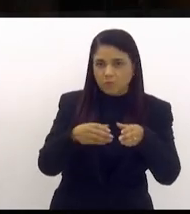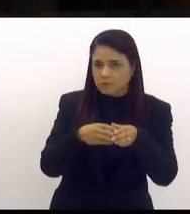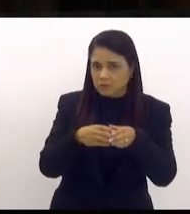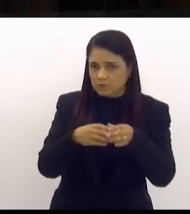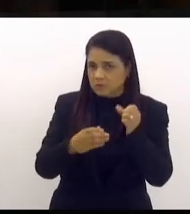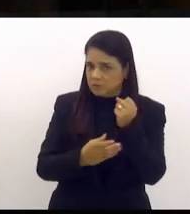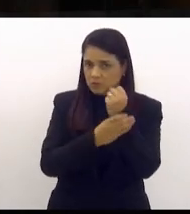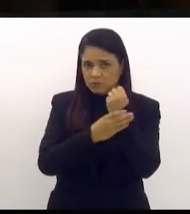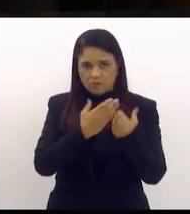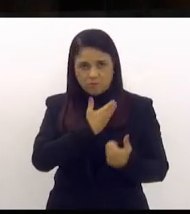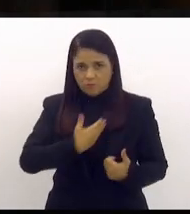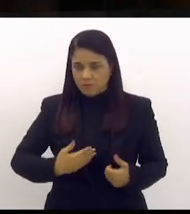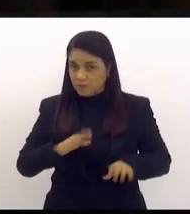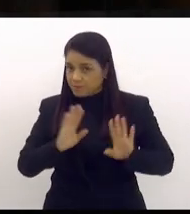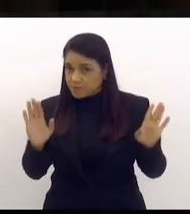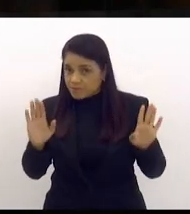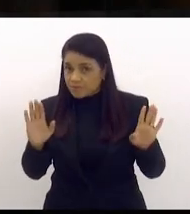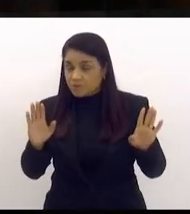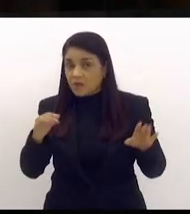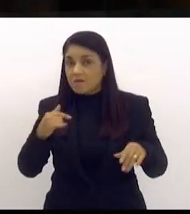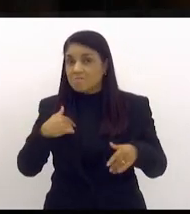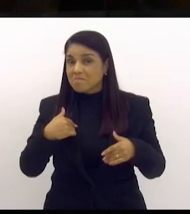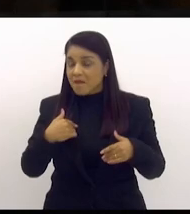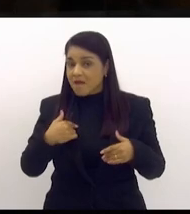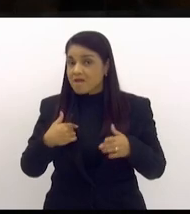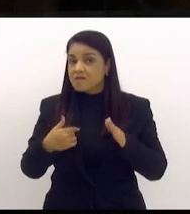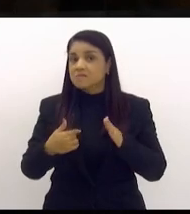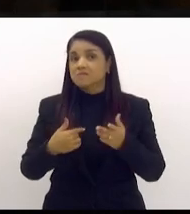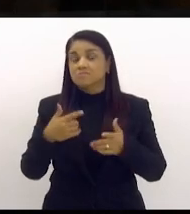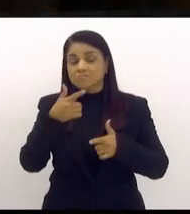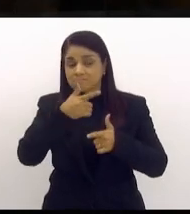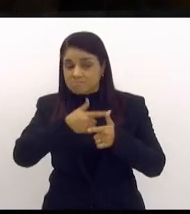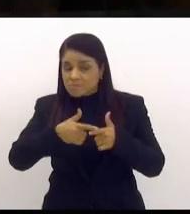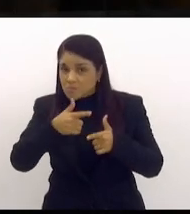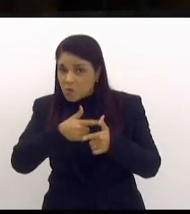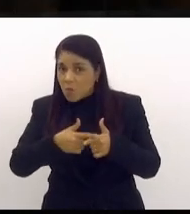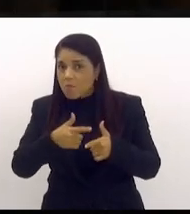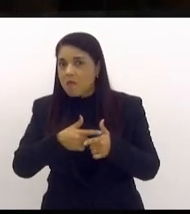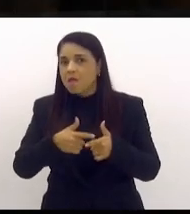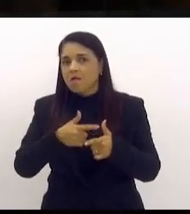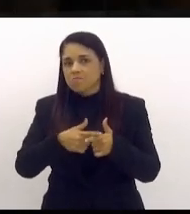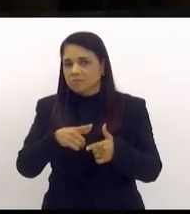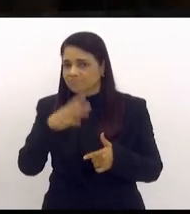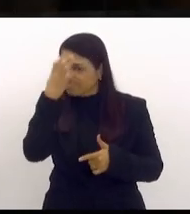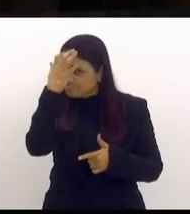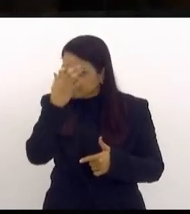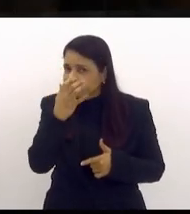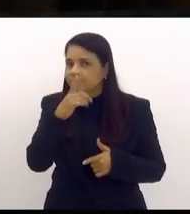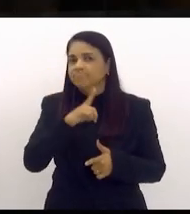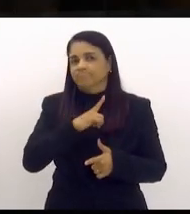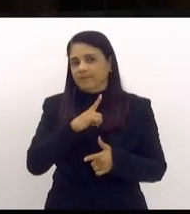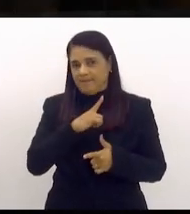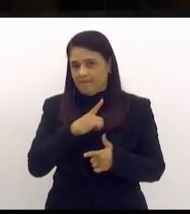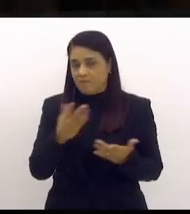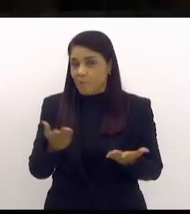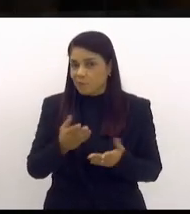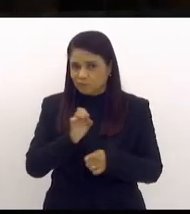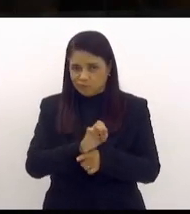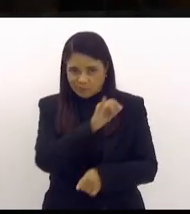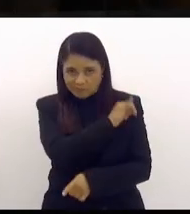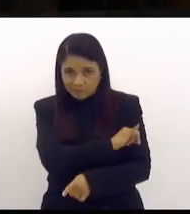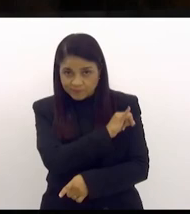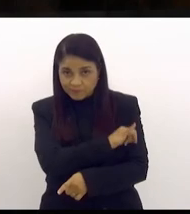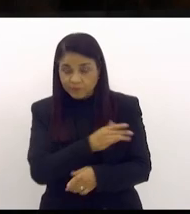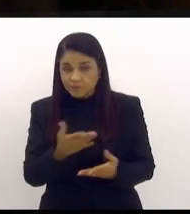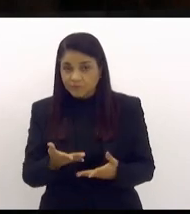Mas acho que esse é um dos problemas mais sérios que nós temos e